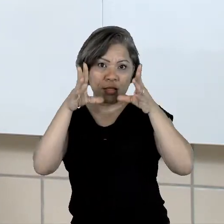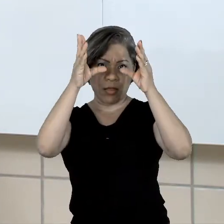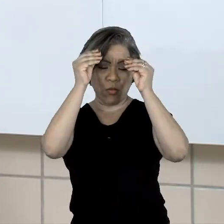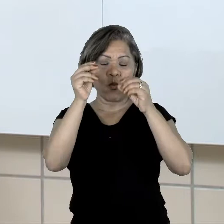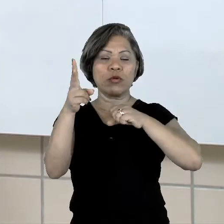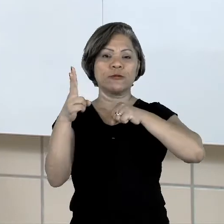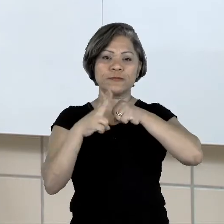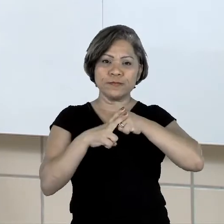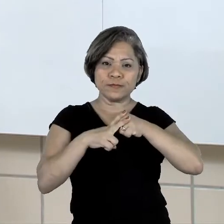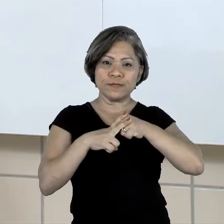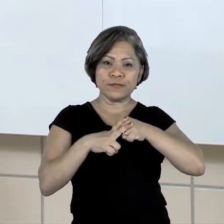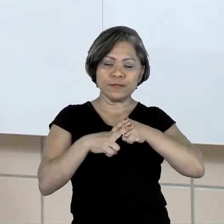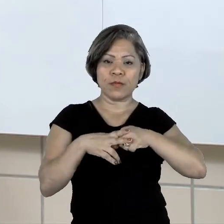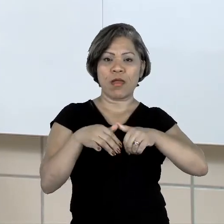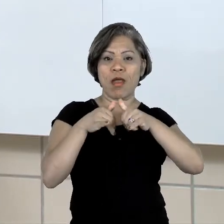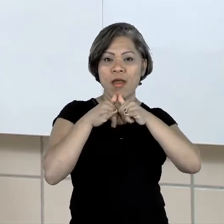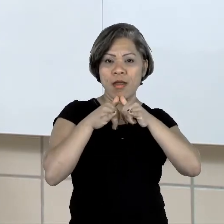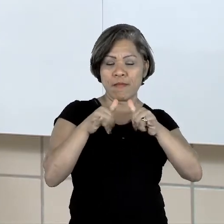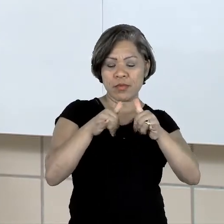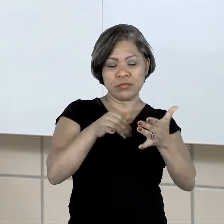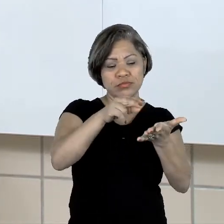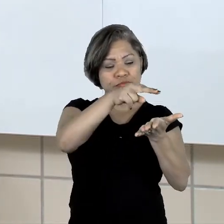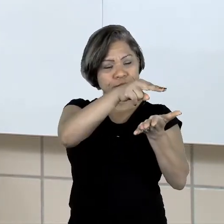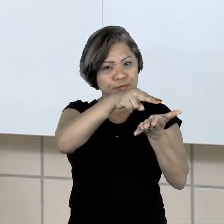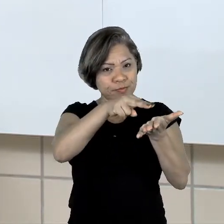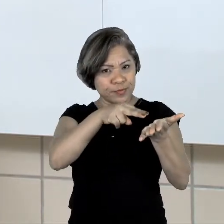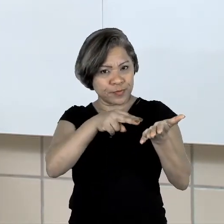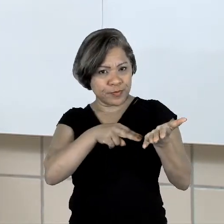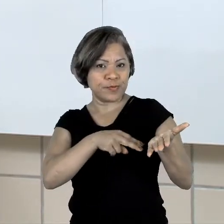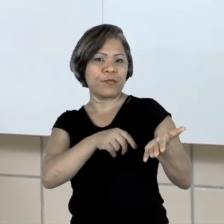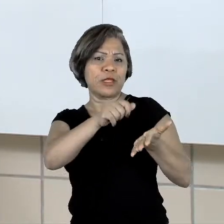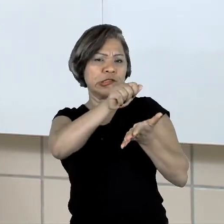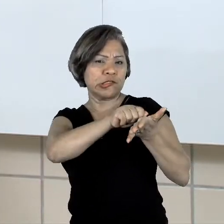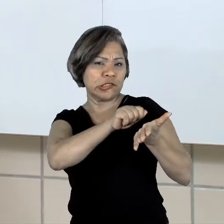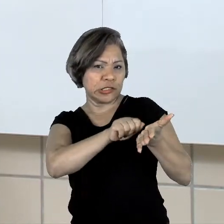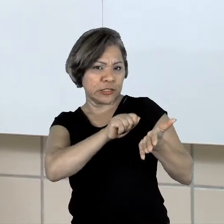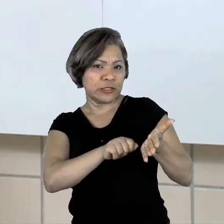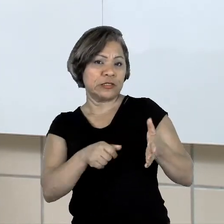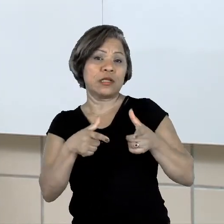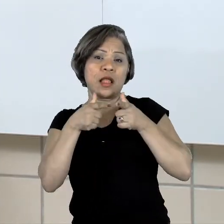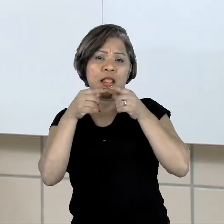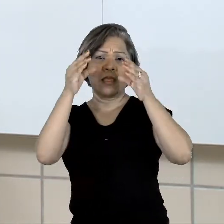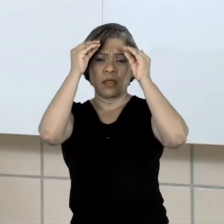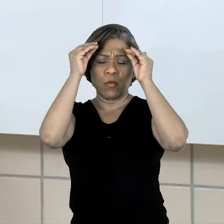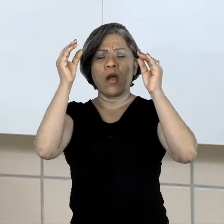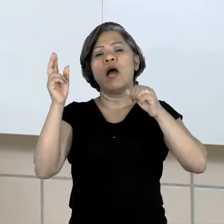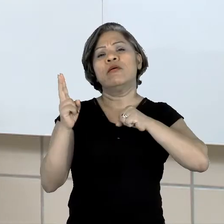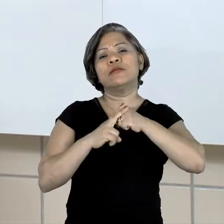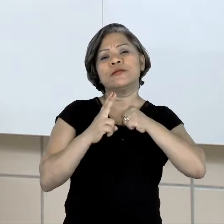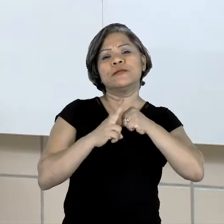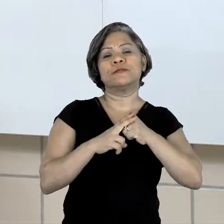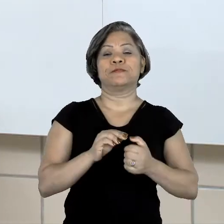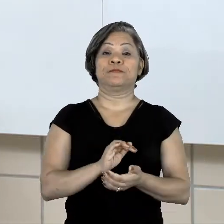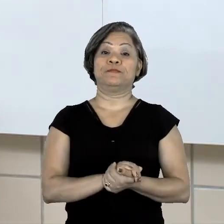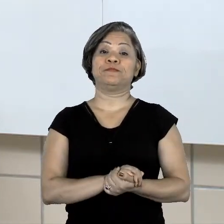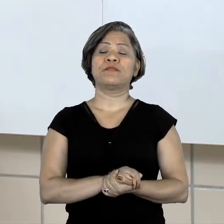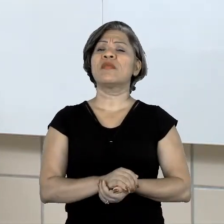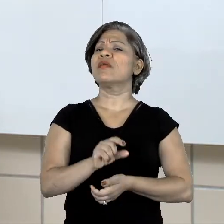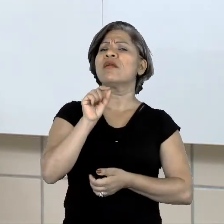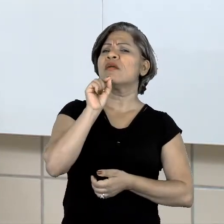mensagem escrita que apresenta na história em quadrinho, chamamos de linguagem verbal. E o que é uma linguagem não verbal?